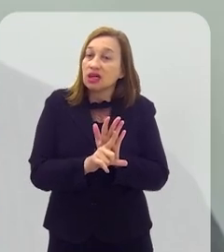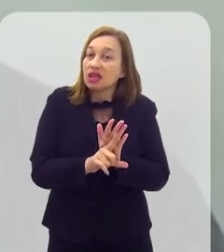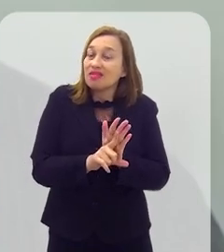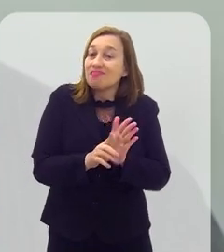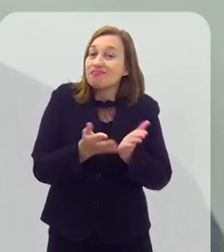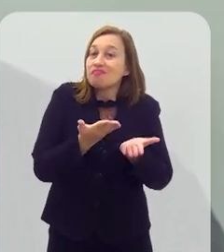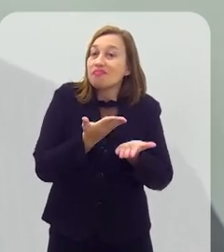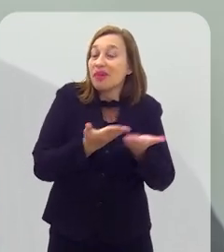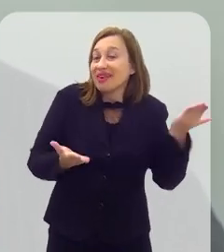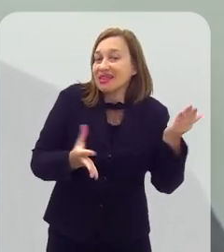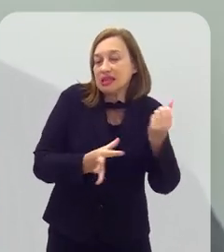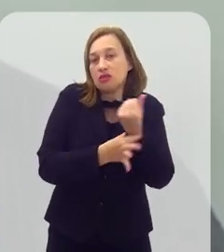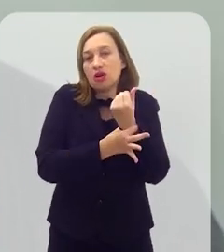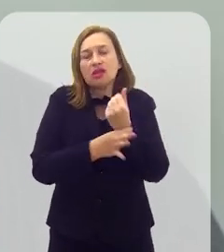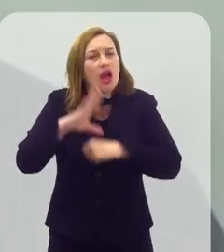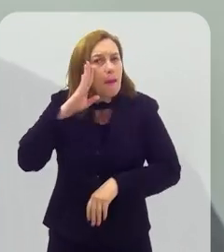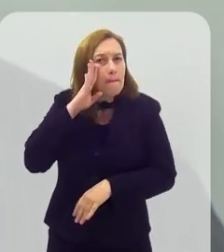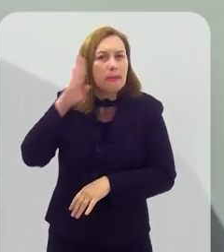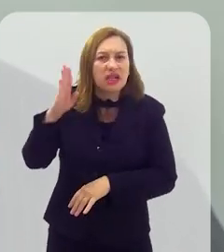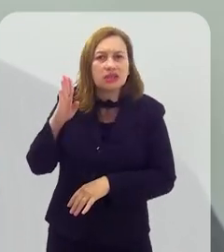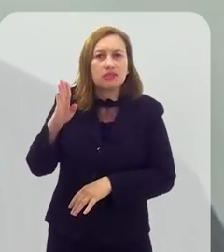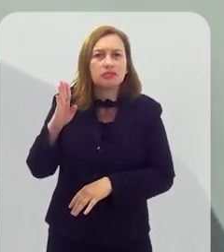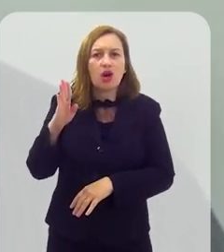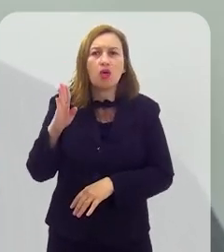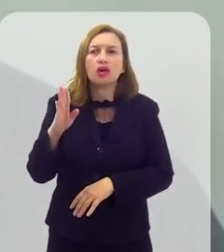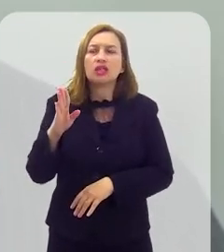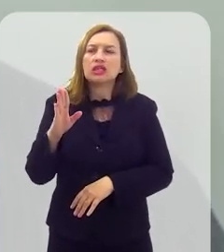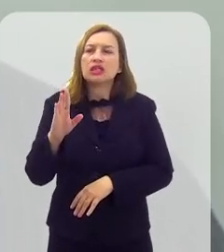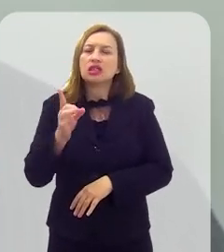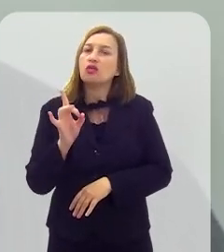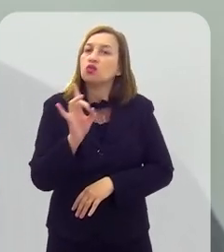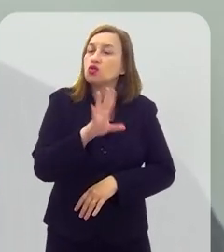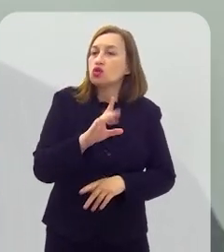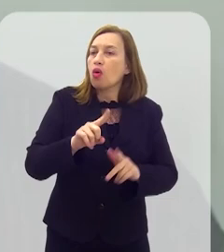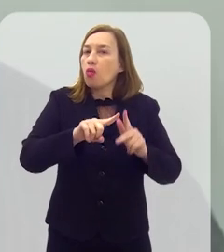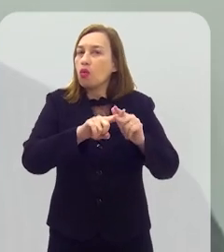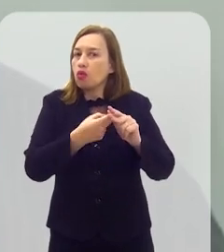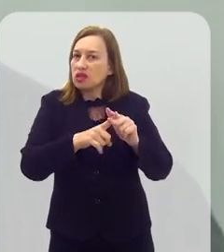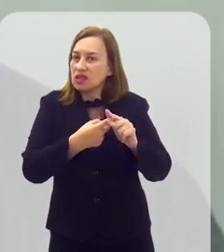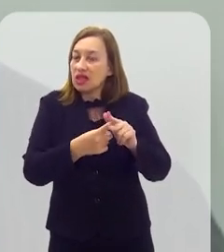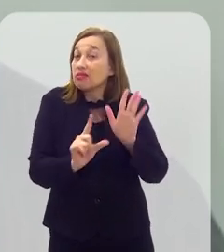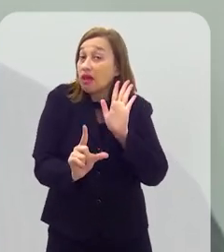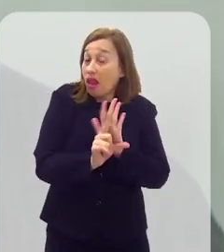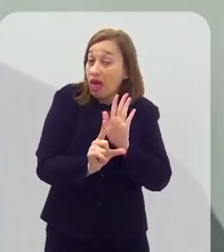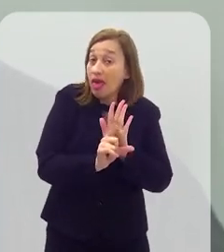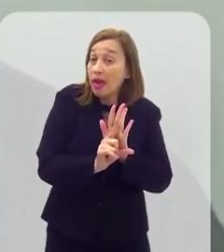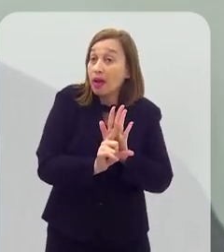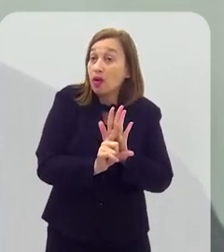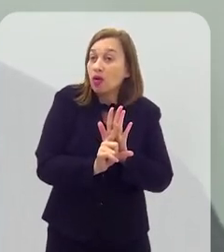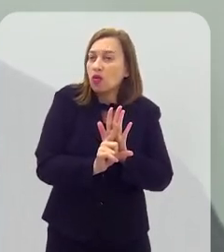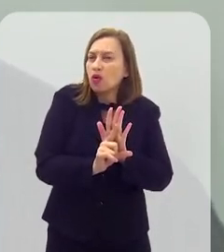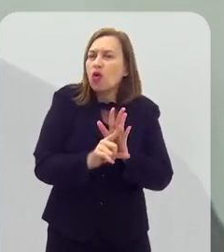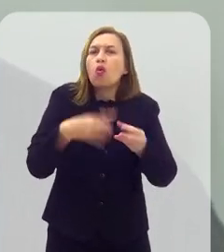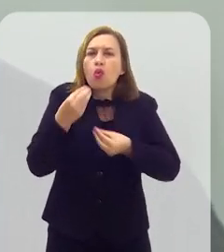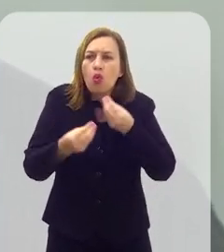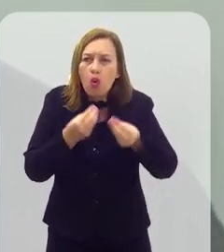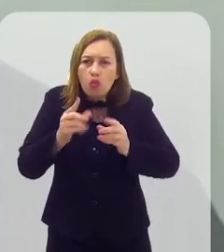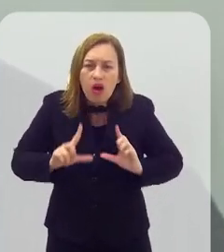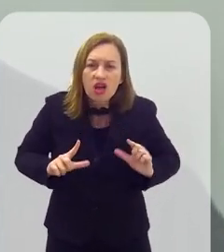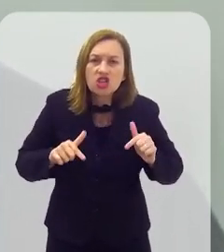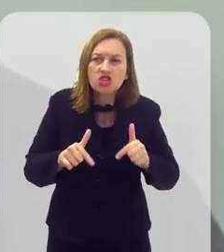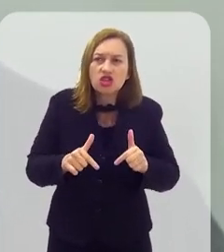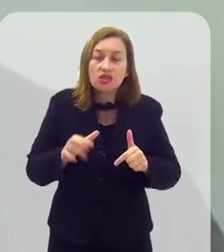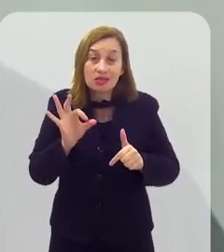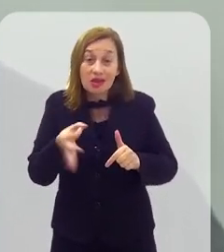sem uma aplicação plena. Então, assim, e é fundamental que a gente tenha não só a regulamentação da lei, ou seja,